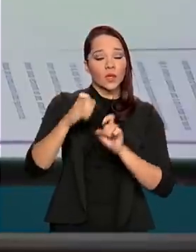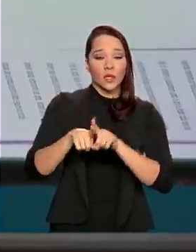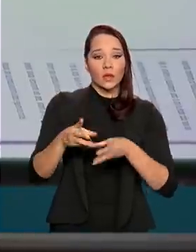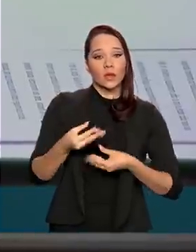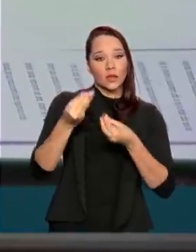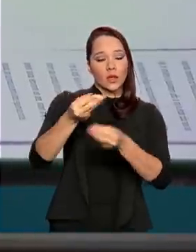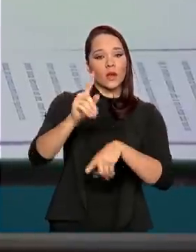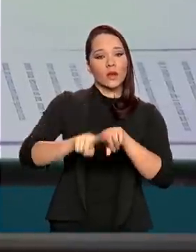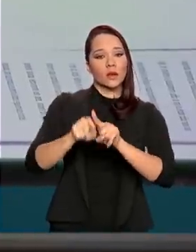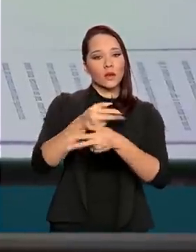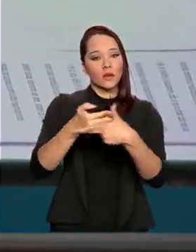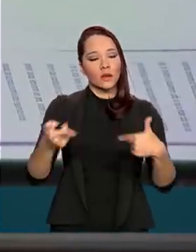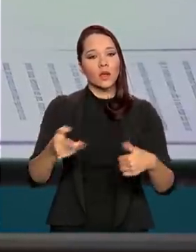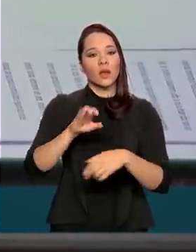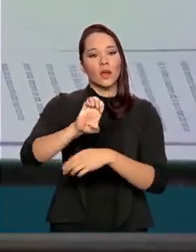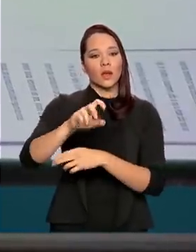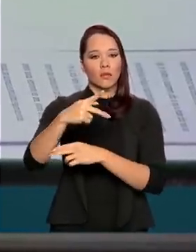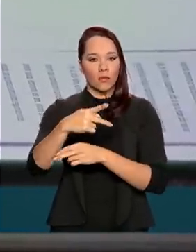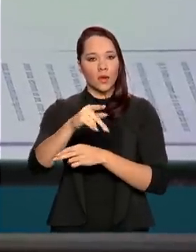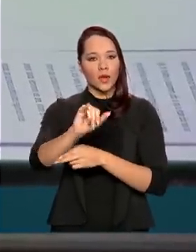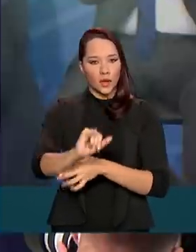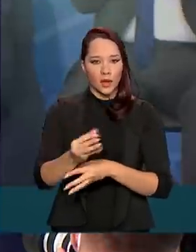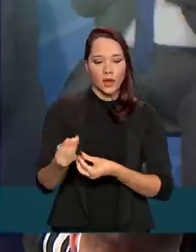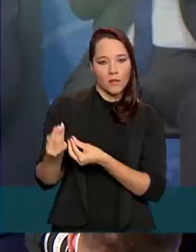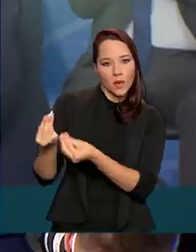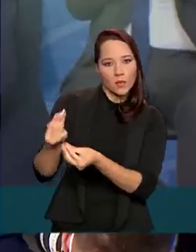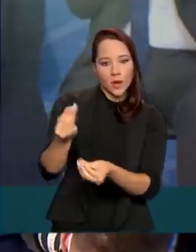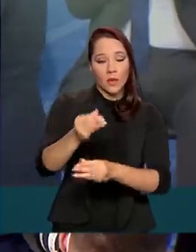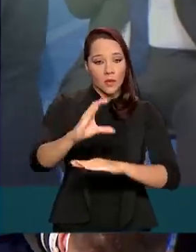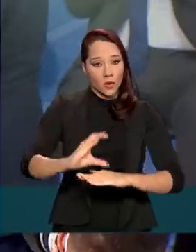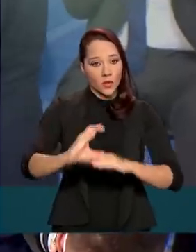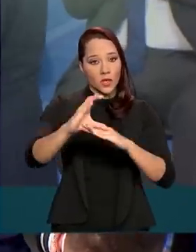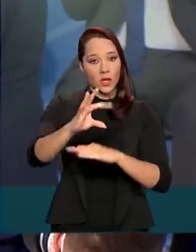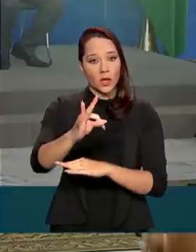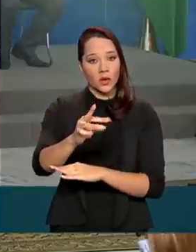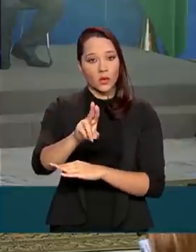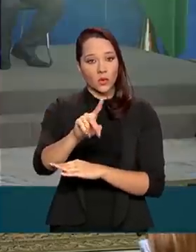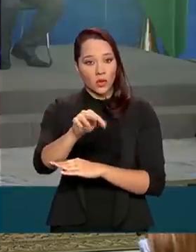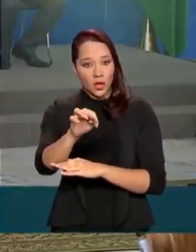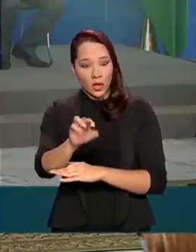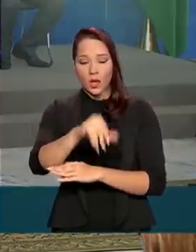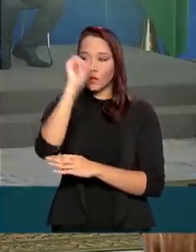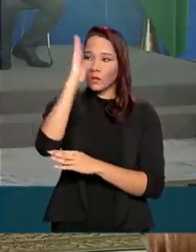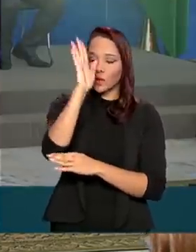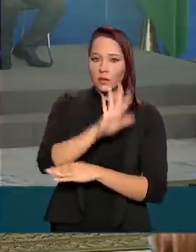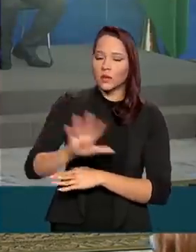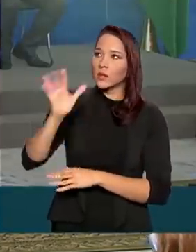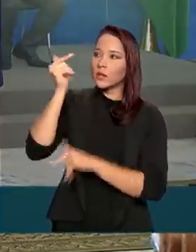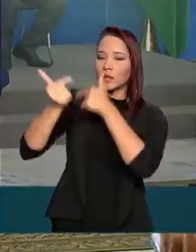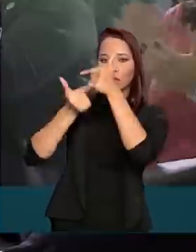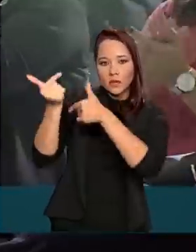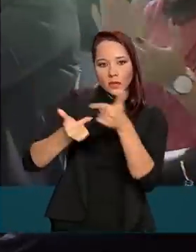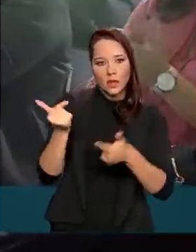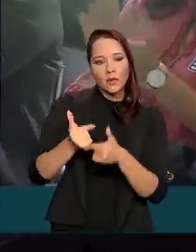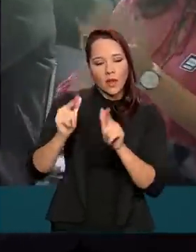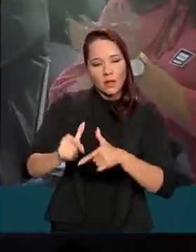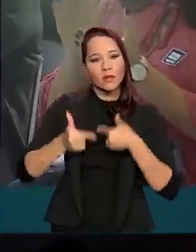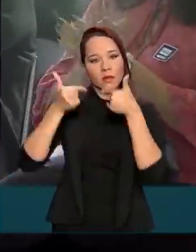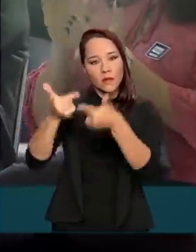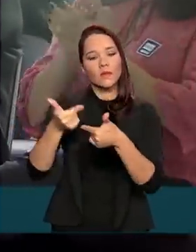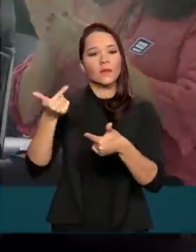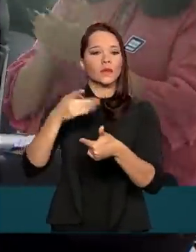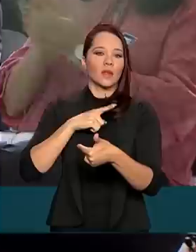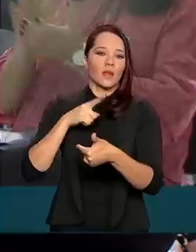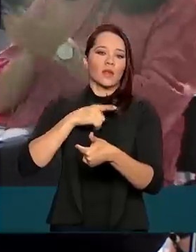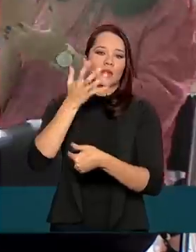entrega de equipamentos de proteção individual para conselheiros tutelares de todo o país que trabalham em defesa das crianças